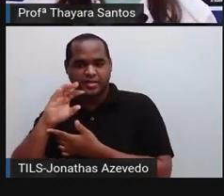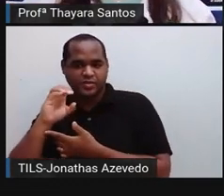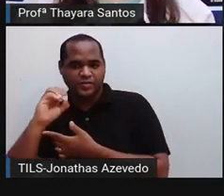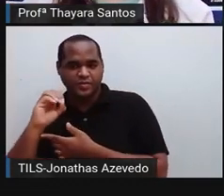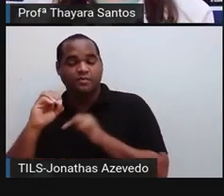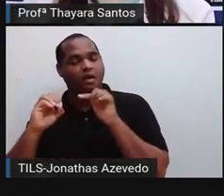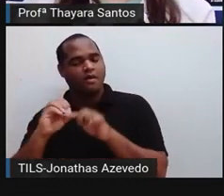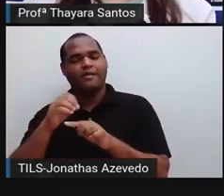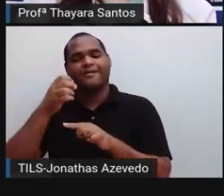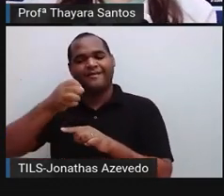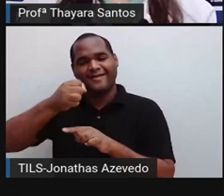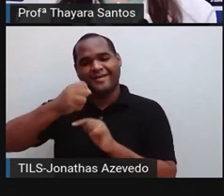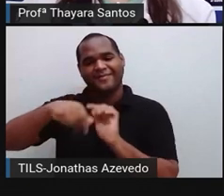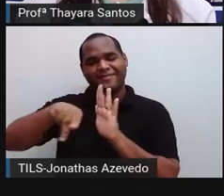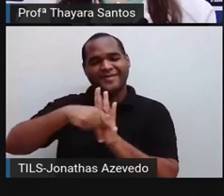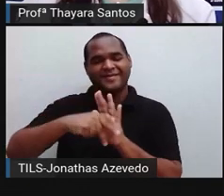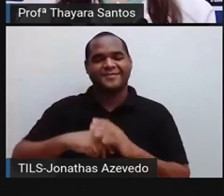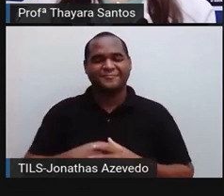caso.